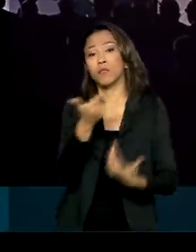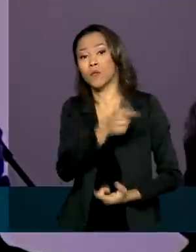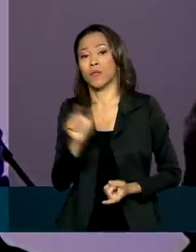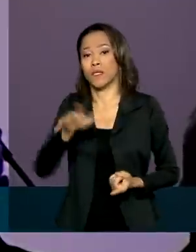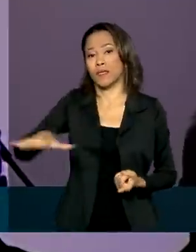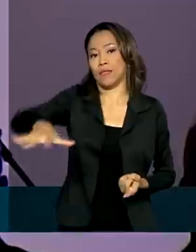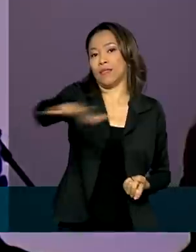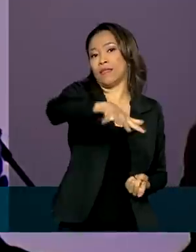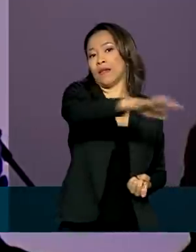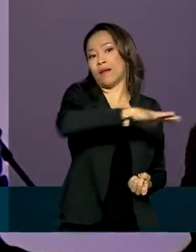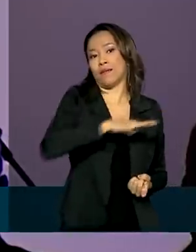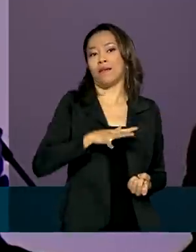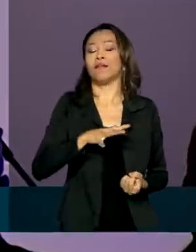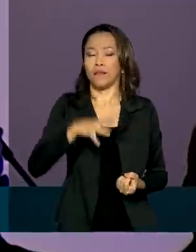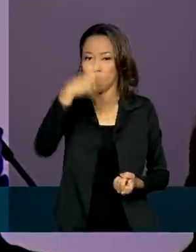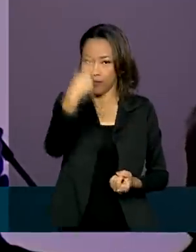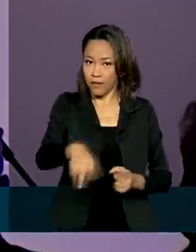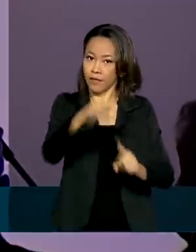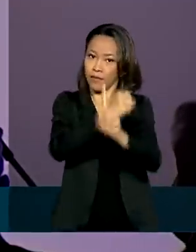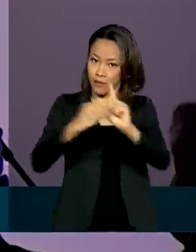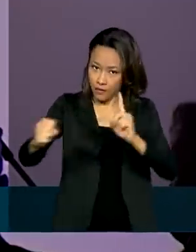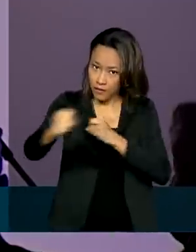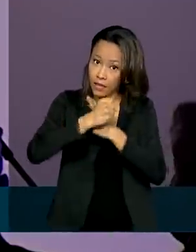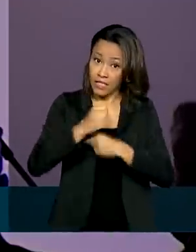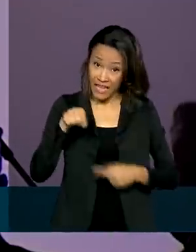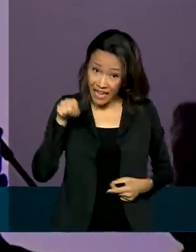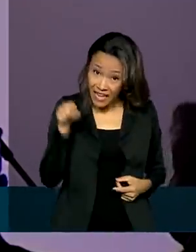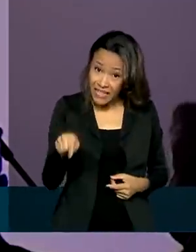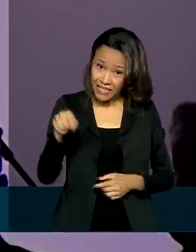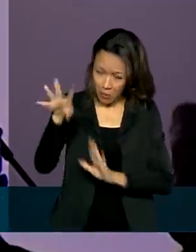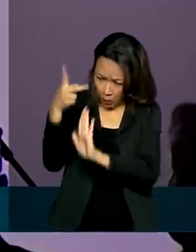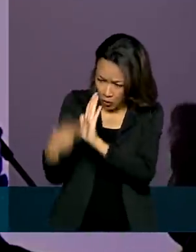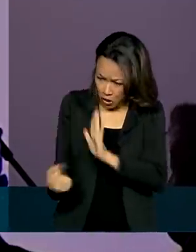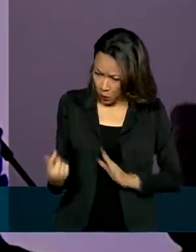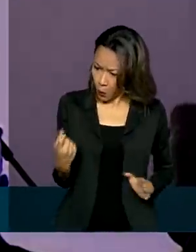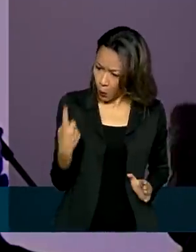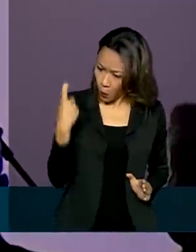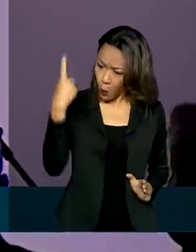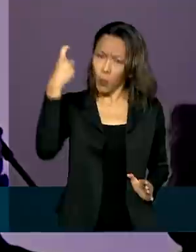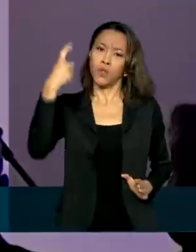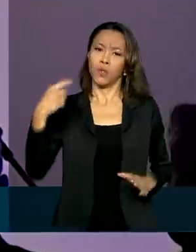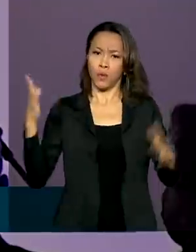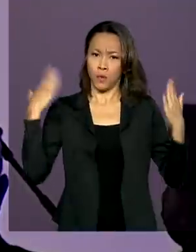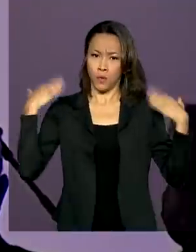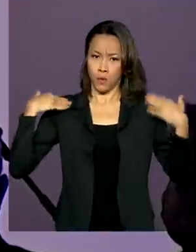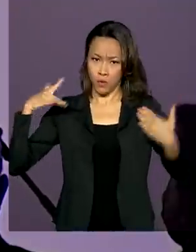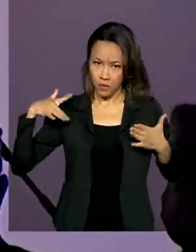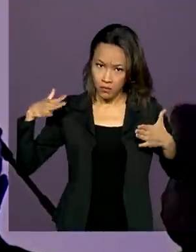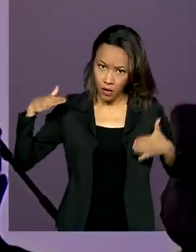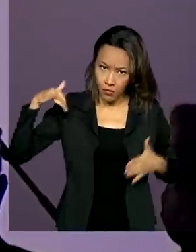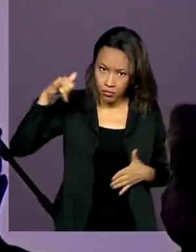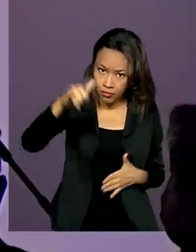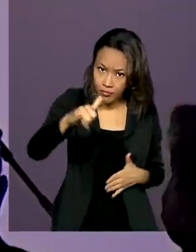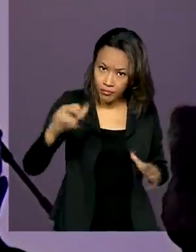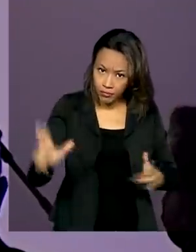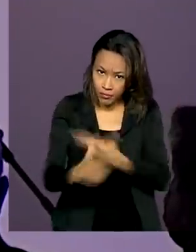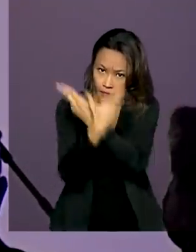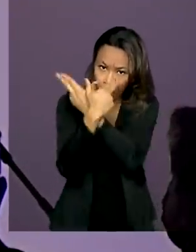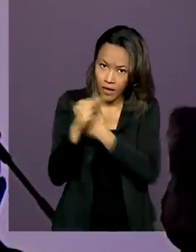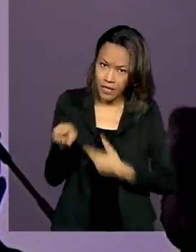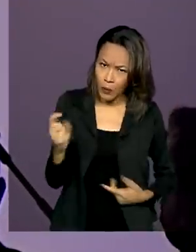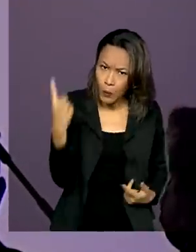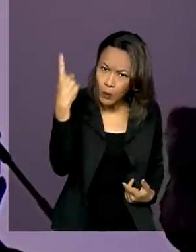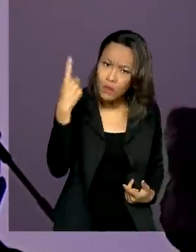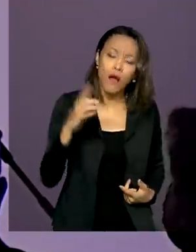brasileira. Este não é um projeto exclusivo da Força Aérea Brasileira. O F-39